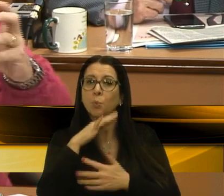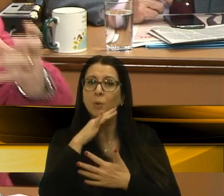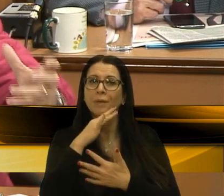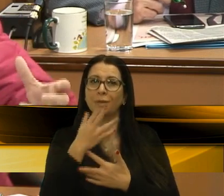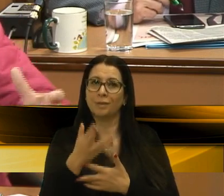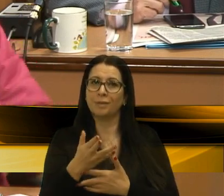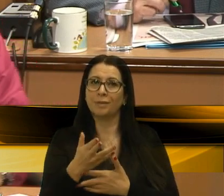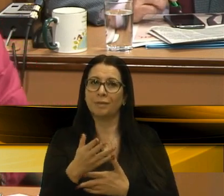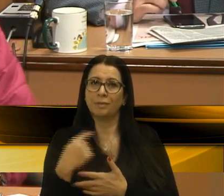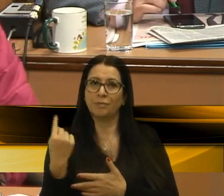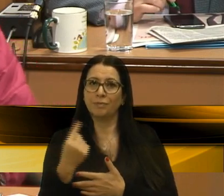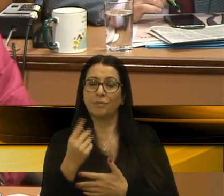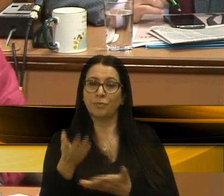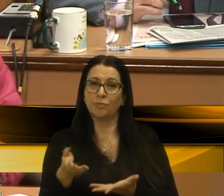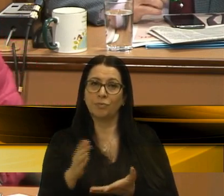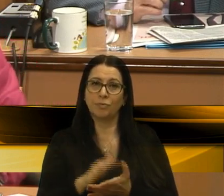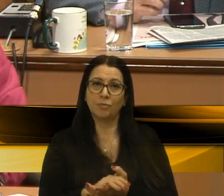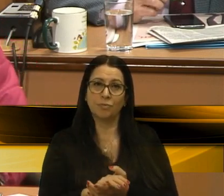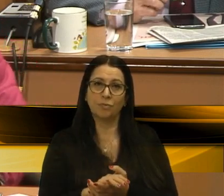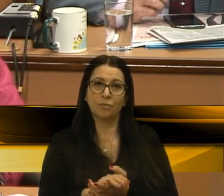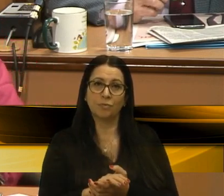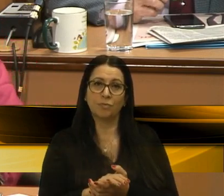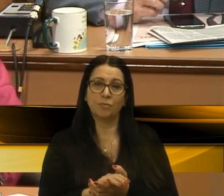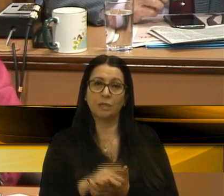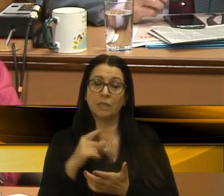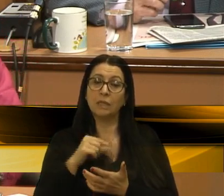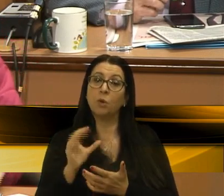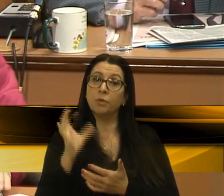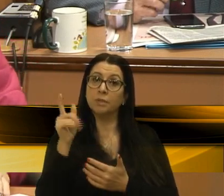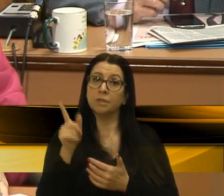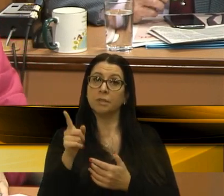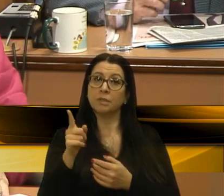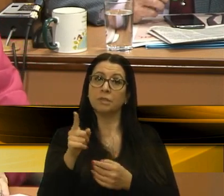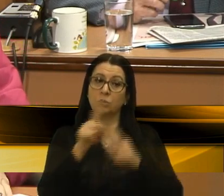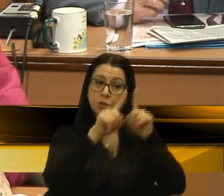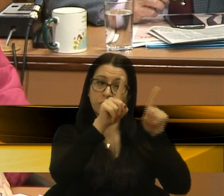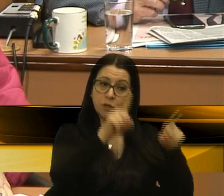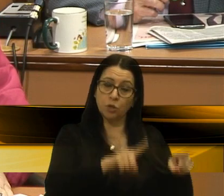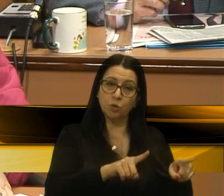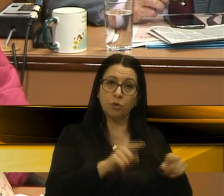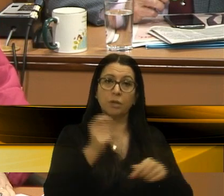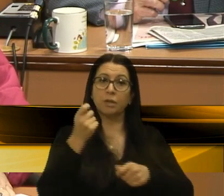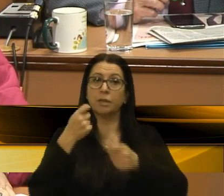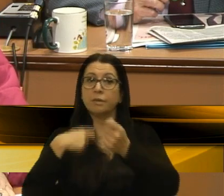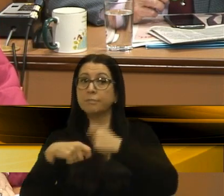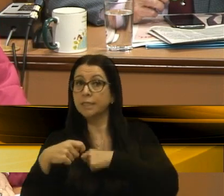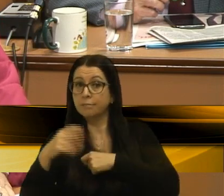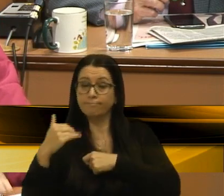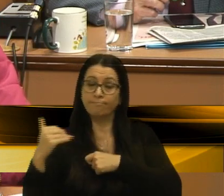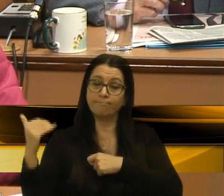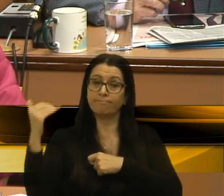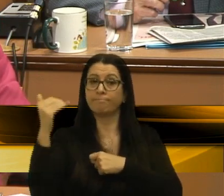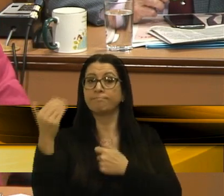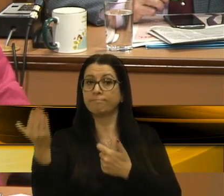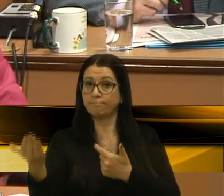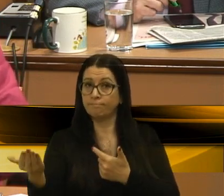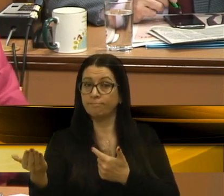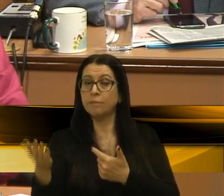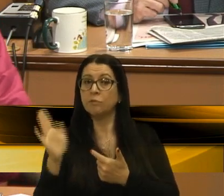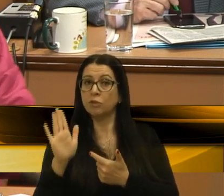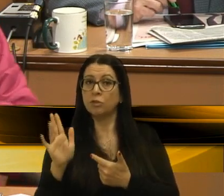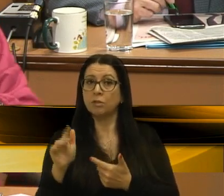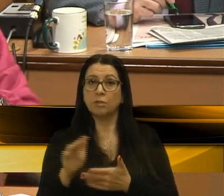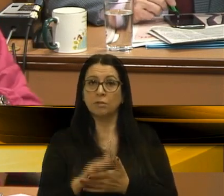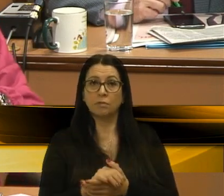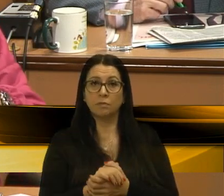beligerante que hoje está ocorrendo entre os servidores da Guarda e a Administração Superior. E vou deixar aqui,